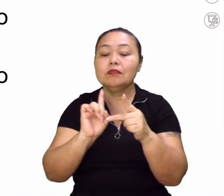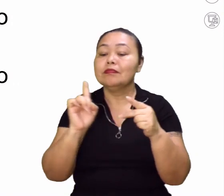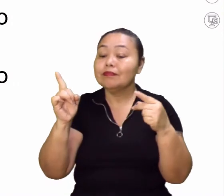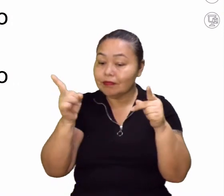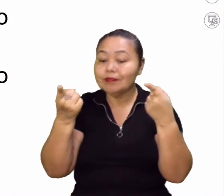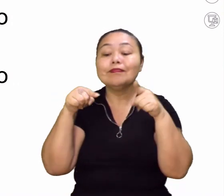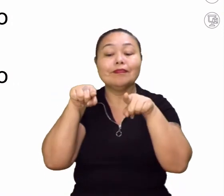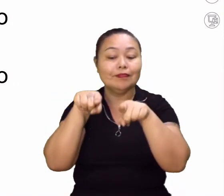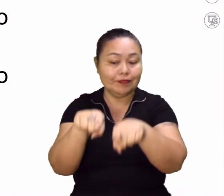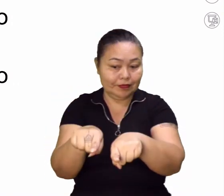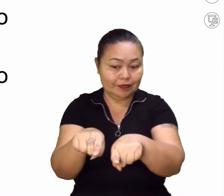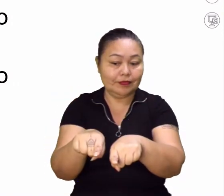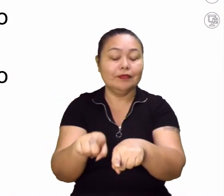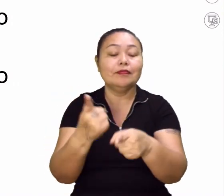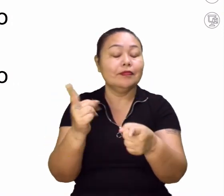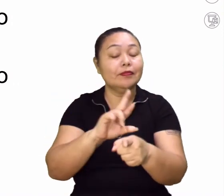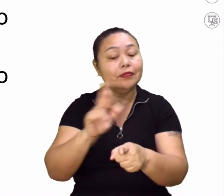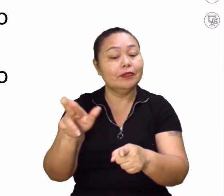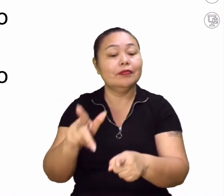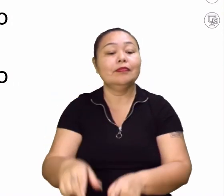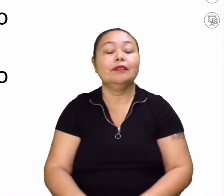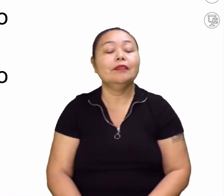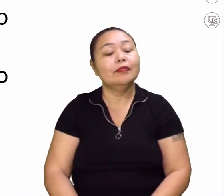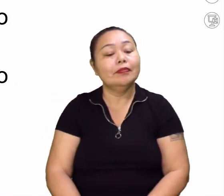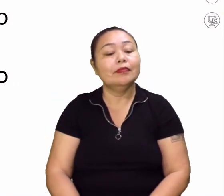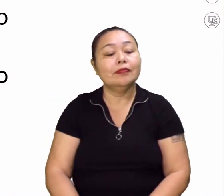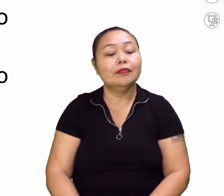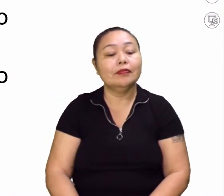simultaneamente. Exatamente. E não é. Não é.